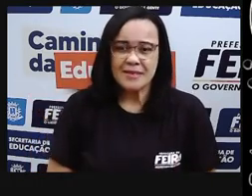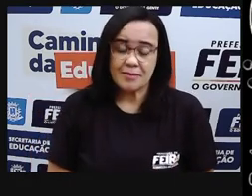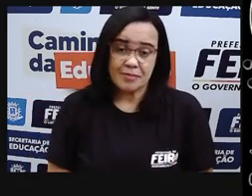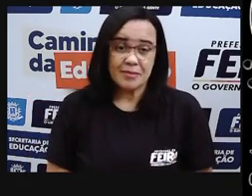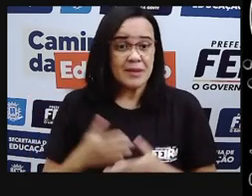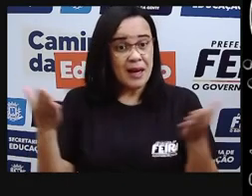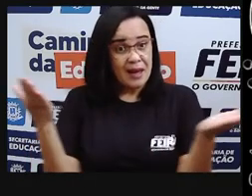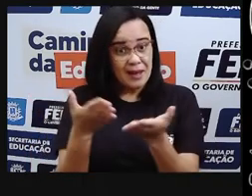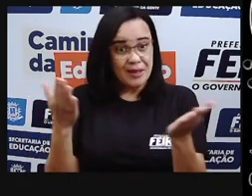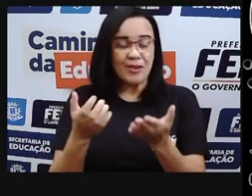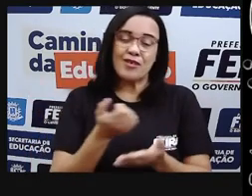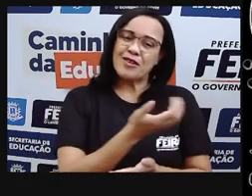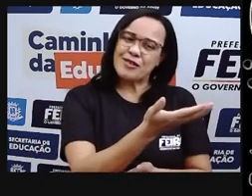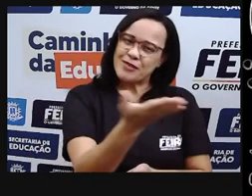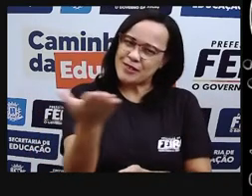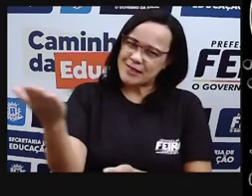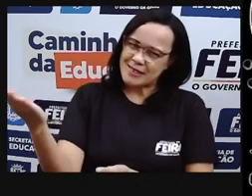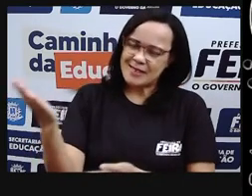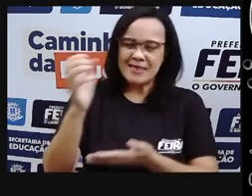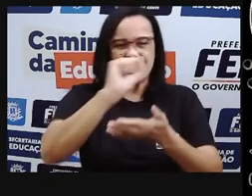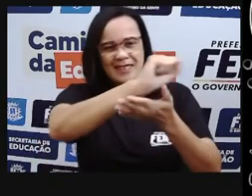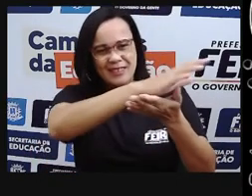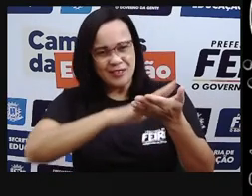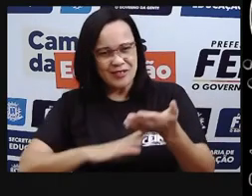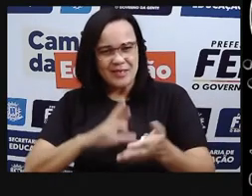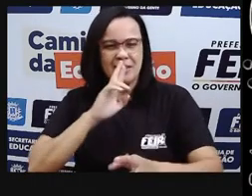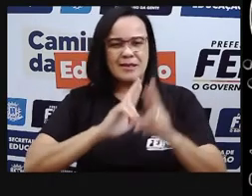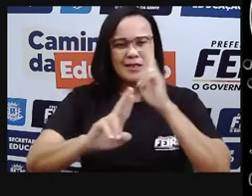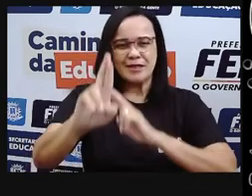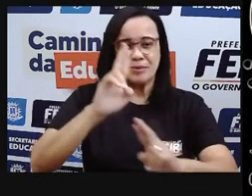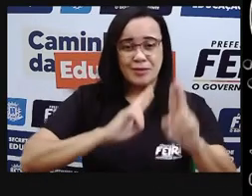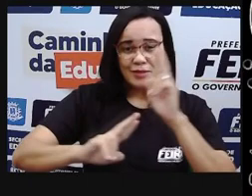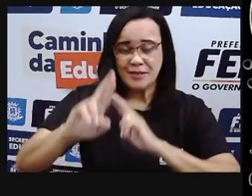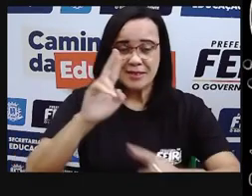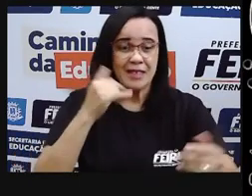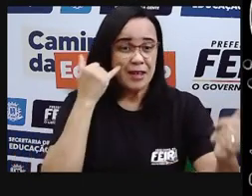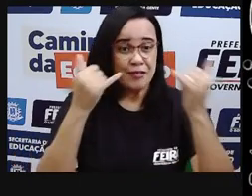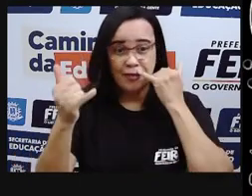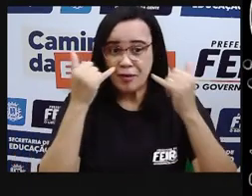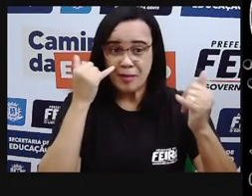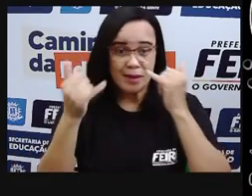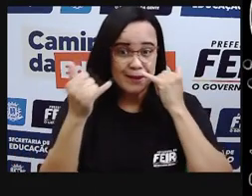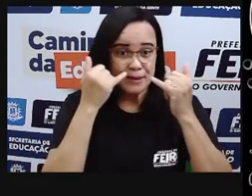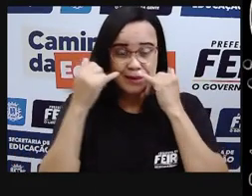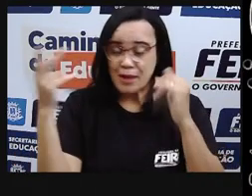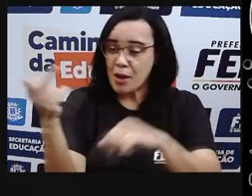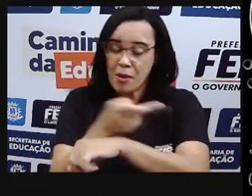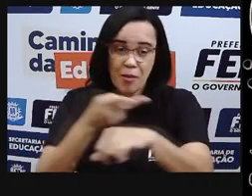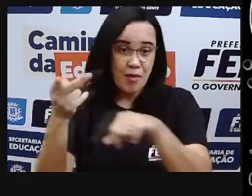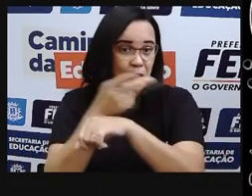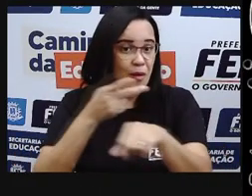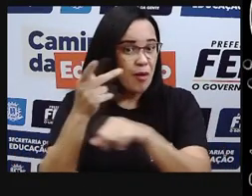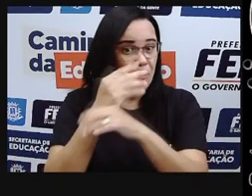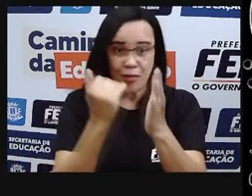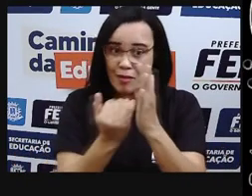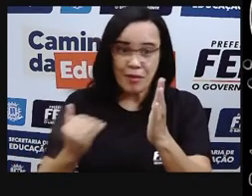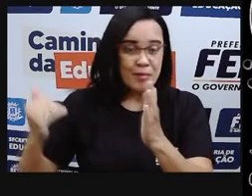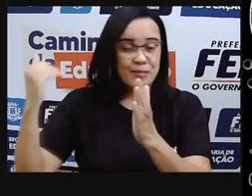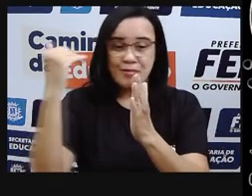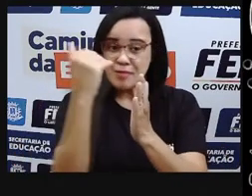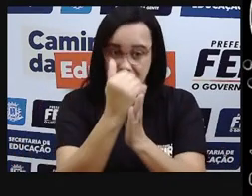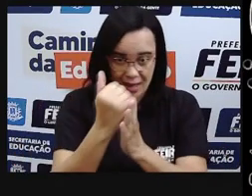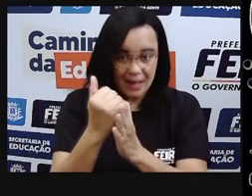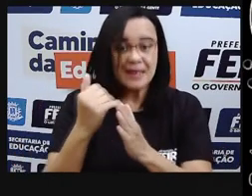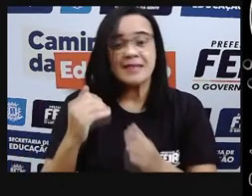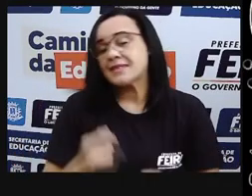Agora é a sua vez de fazer atividade, de buscar um pouco mais, de procurar na sua conta de energia agora em